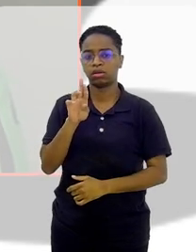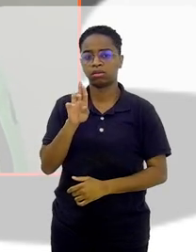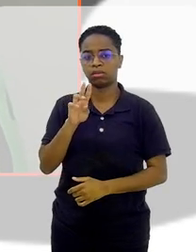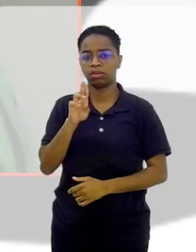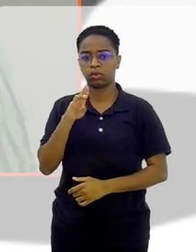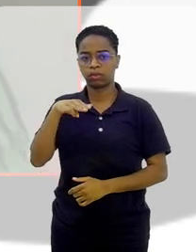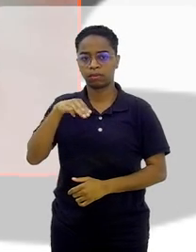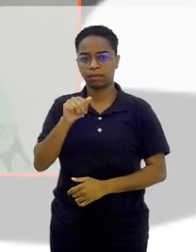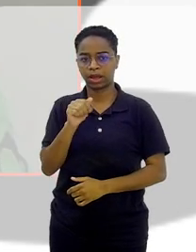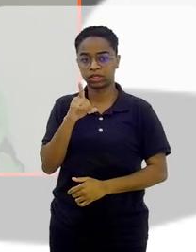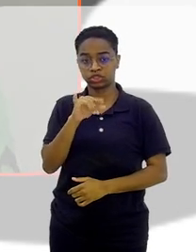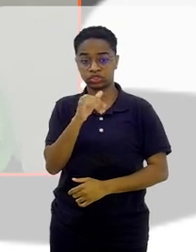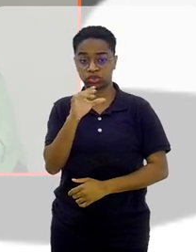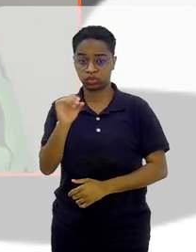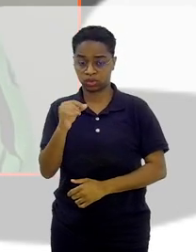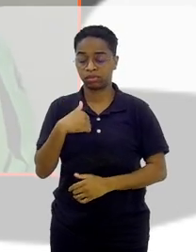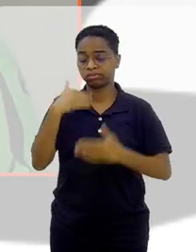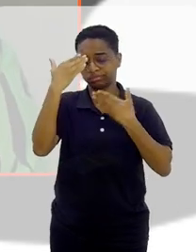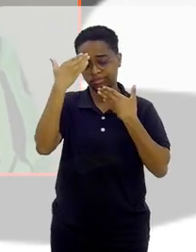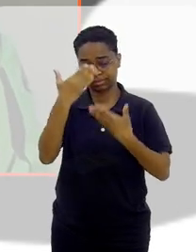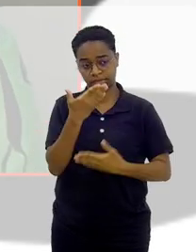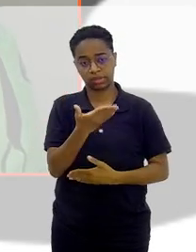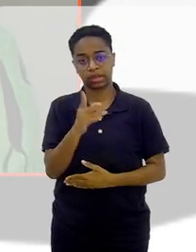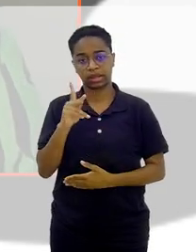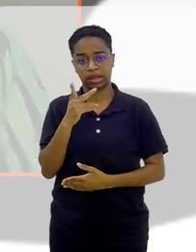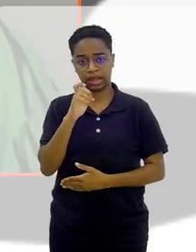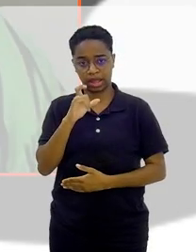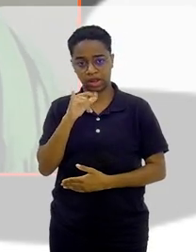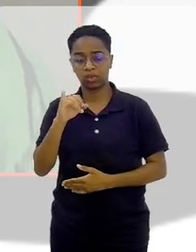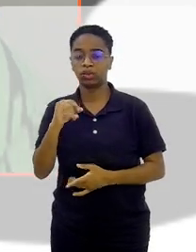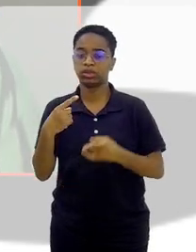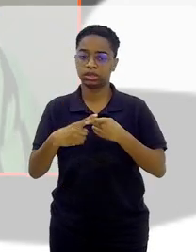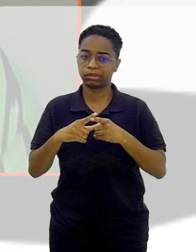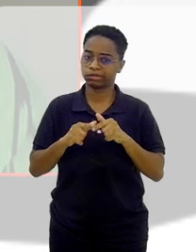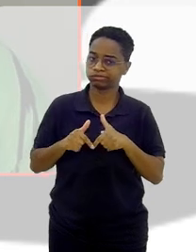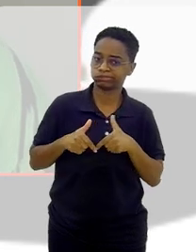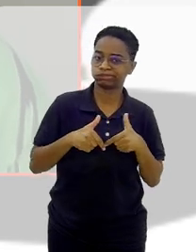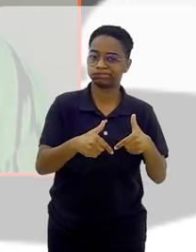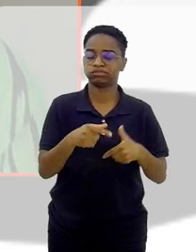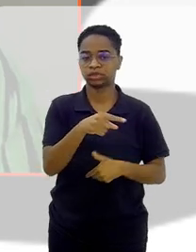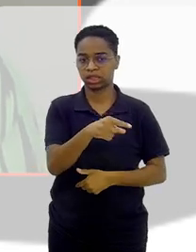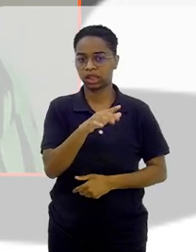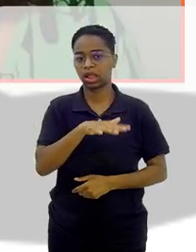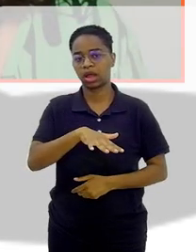esteve lá, gratidão, Hélio, pelo seu engajamento